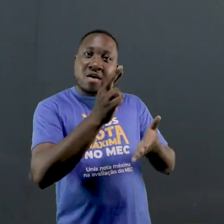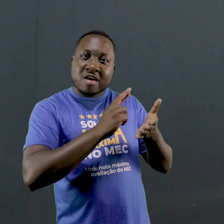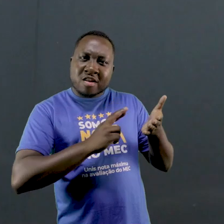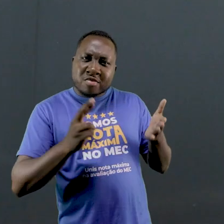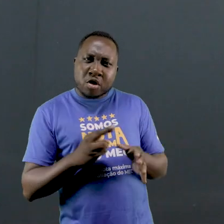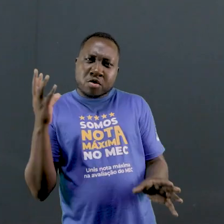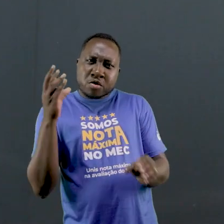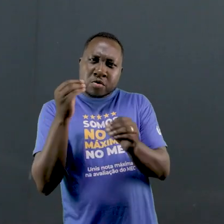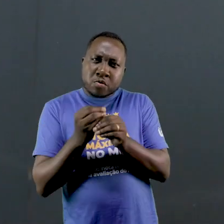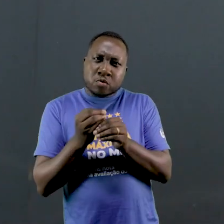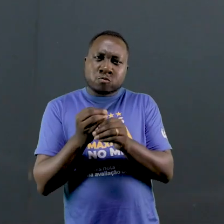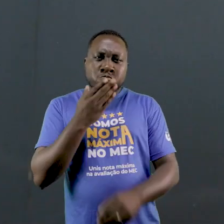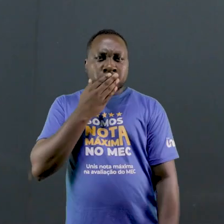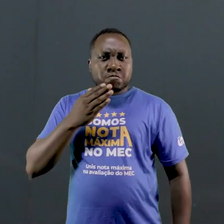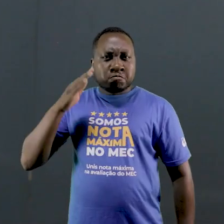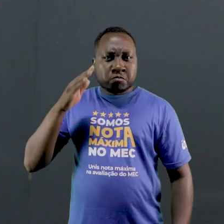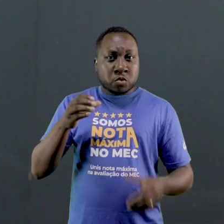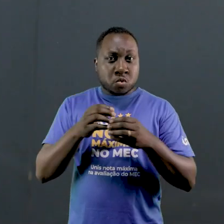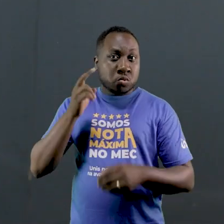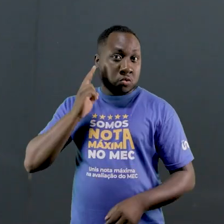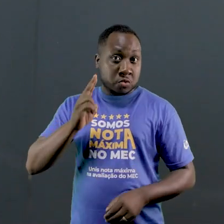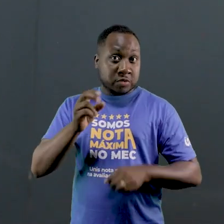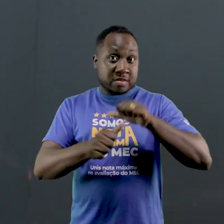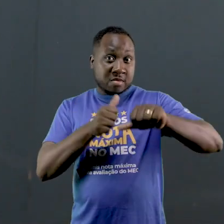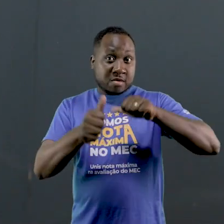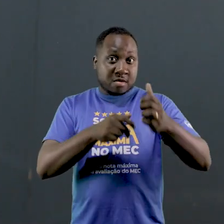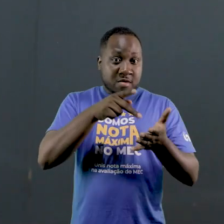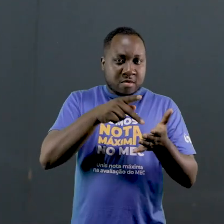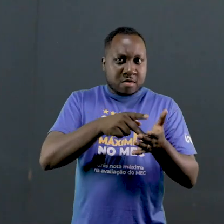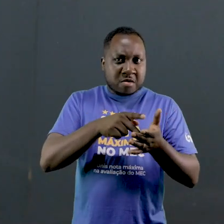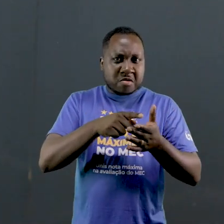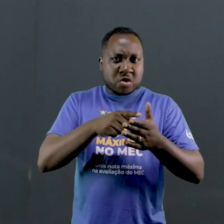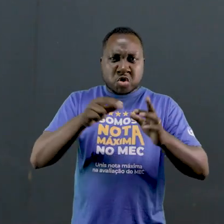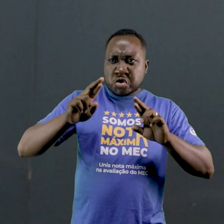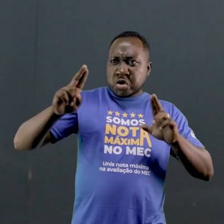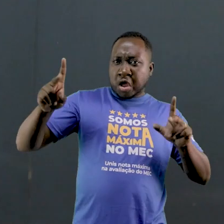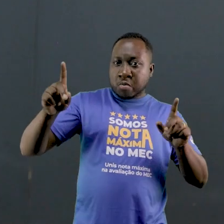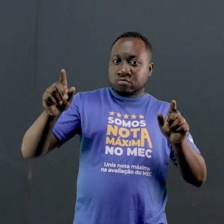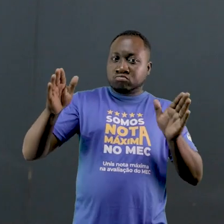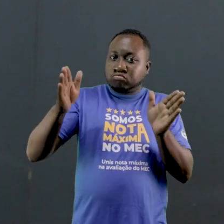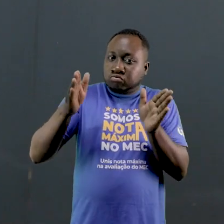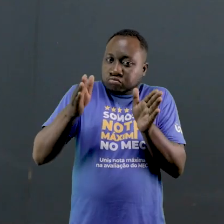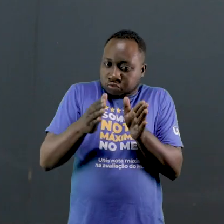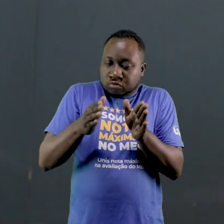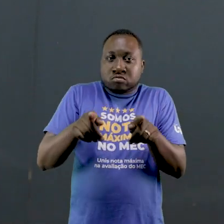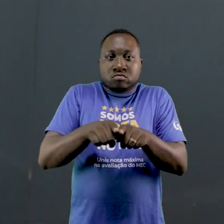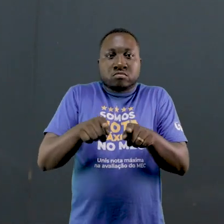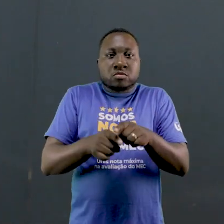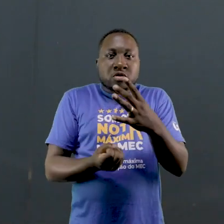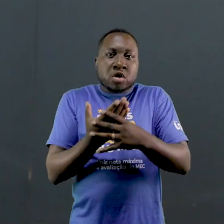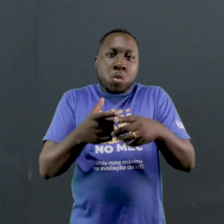O relatório sintetiza um comprometimento do Grupo Unes em transformar a realidade, diminuir desigualdades e criar um ambiente